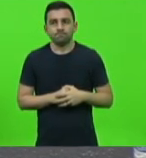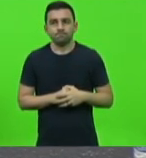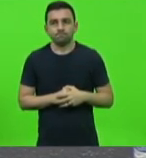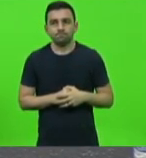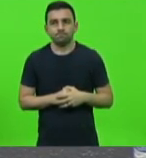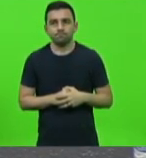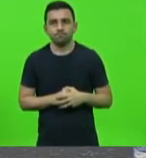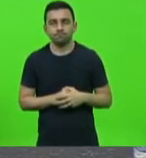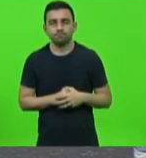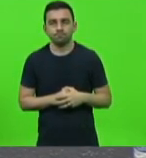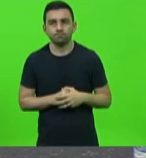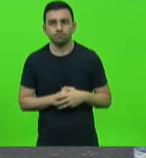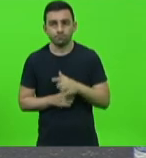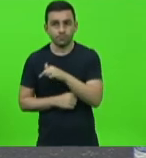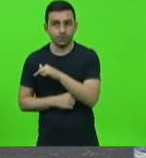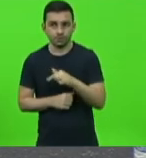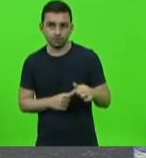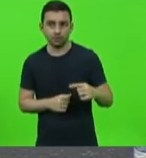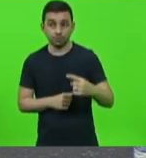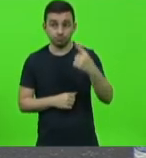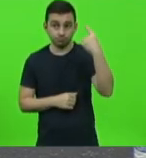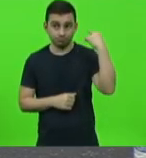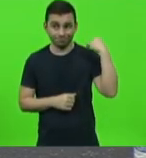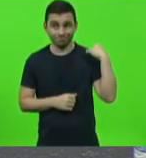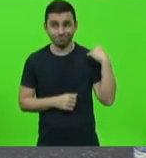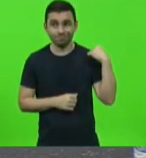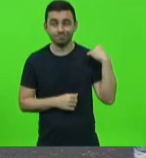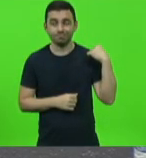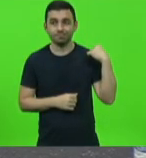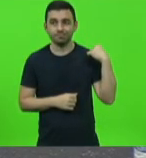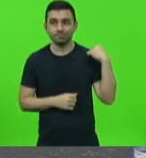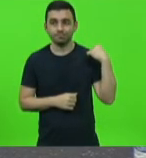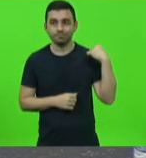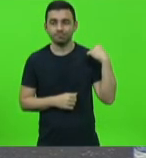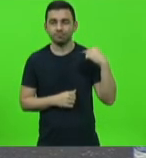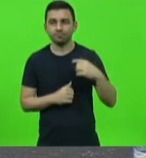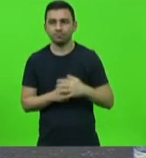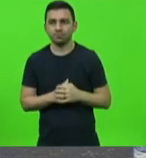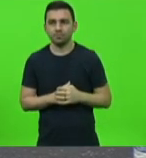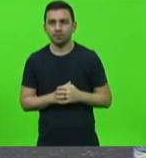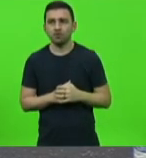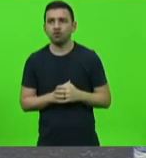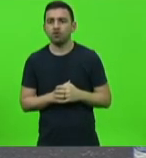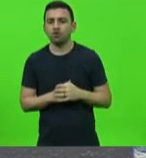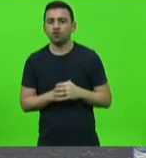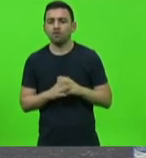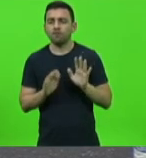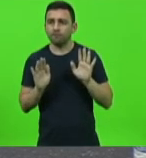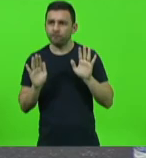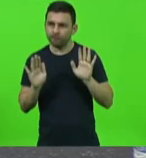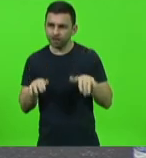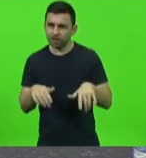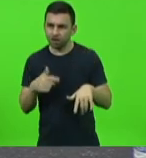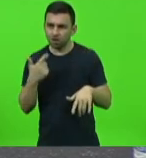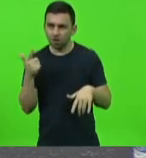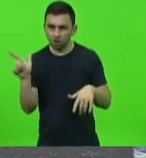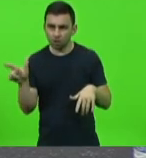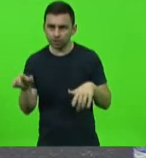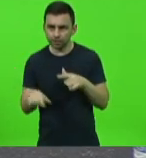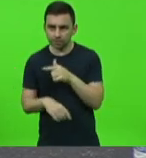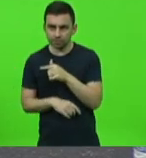que passou aliás ainda no final da outra semana